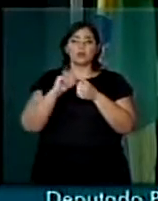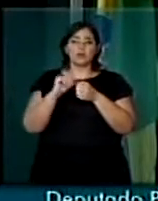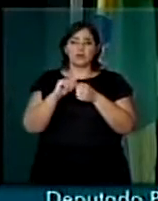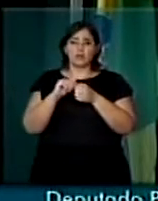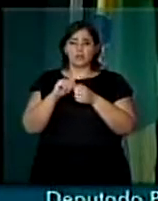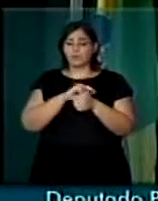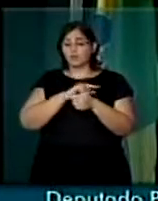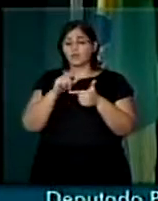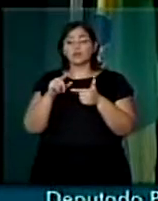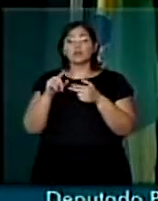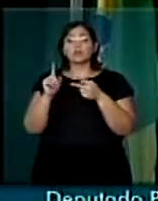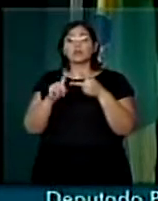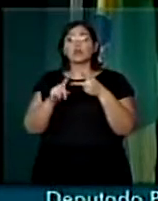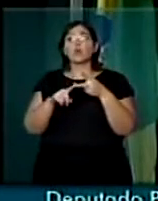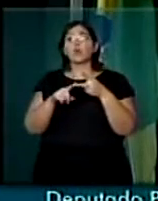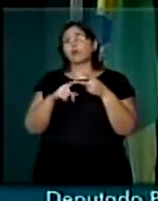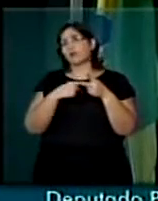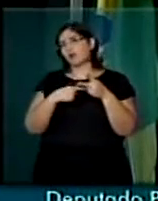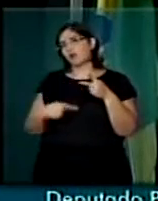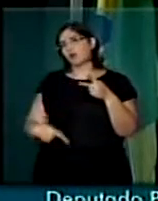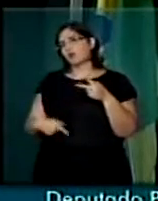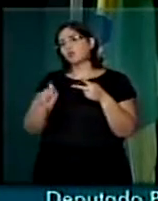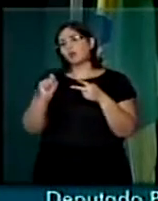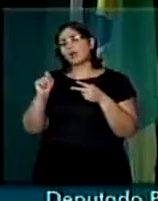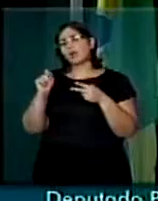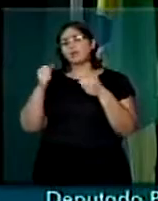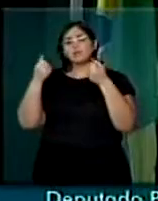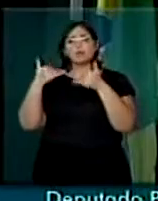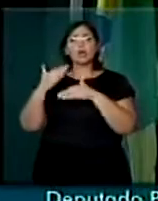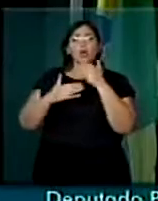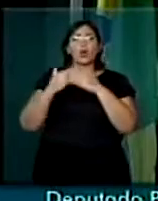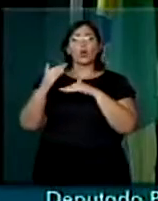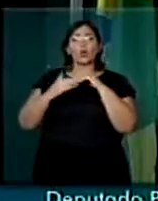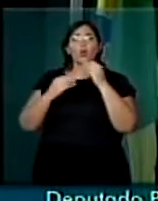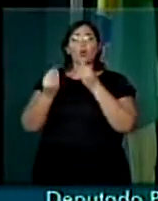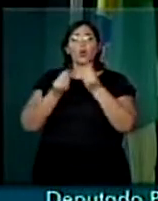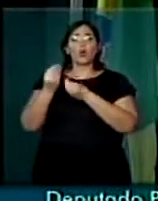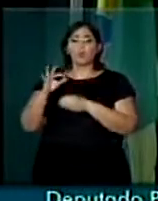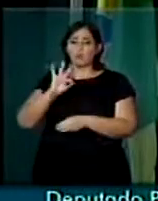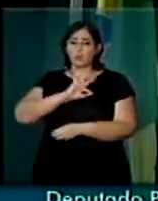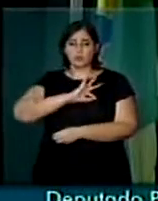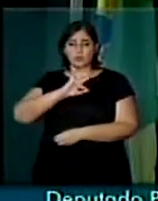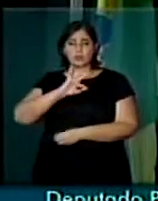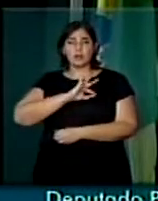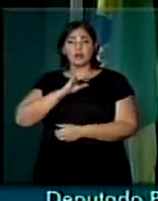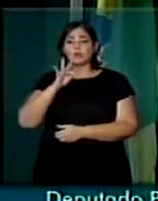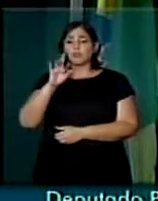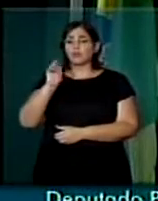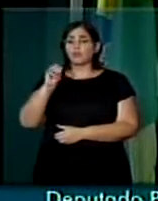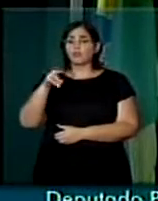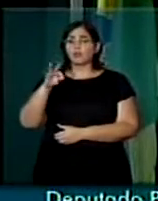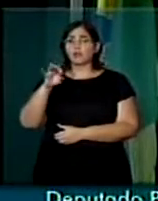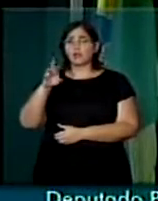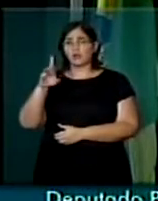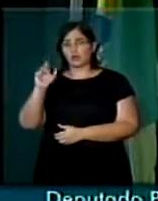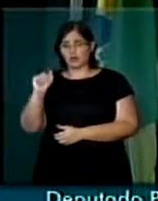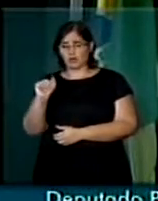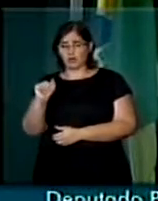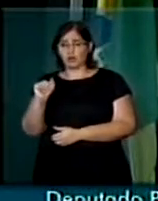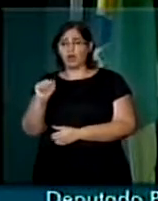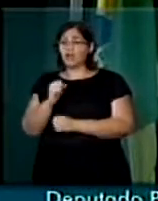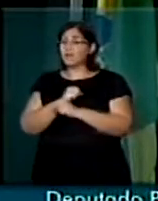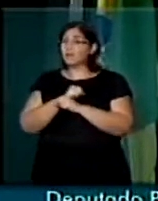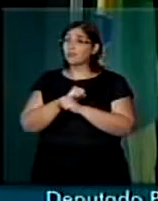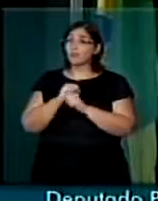senhor presidente, trata-se da polícia, do policiamento de fronteira. Não é